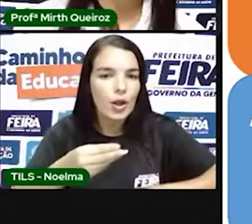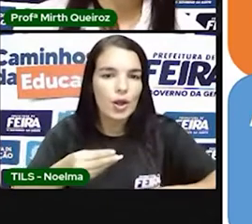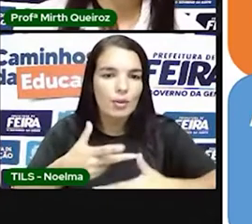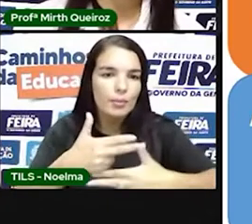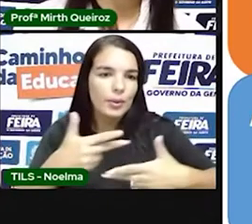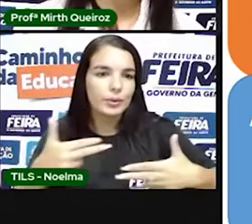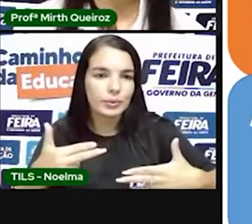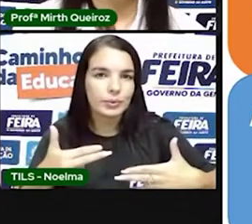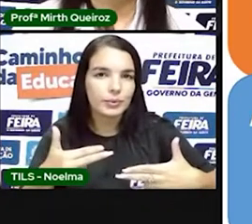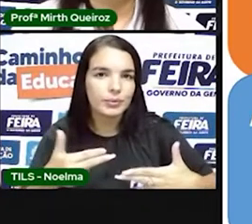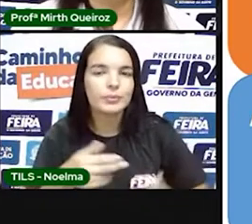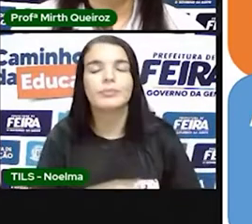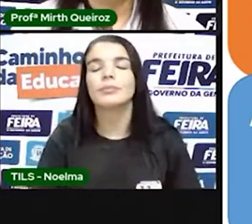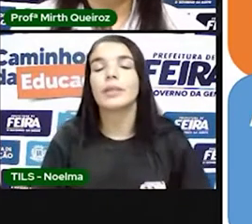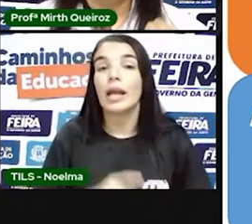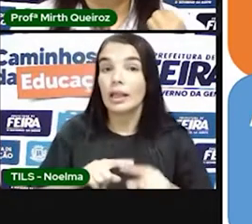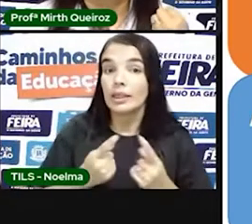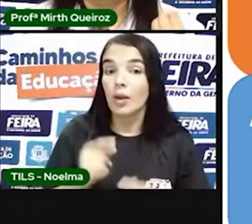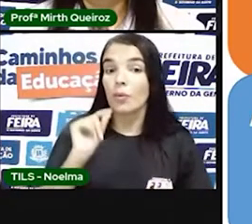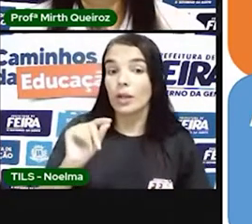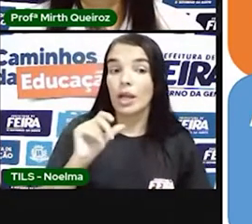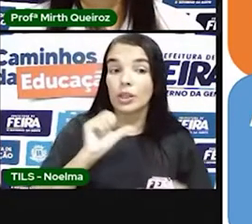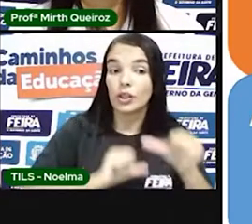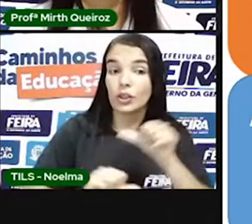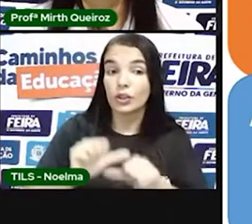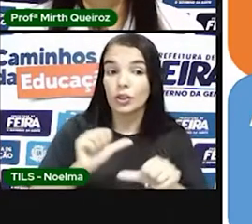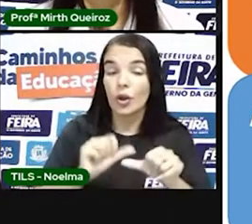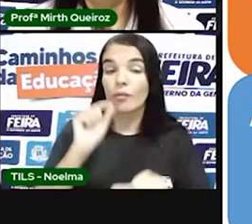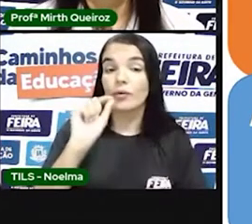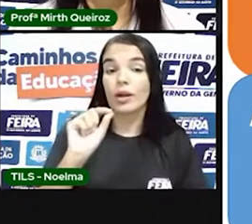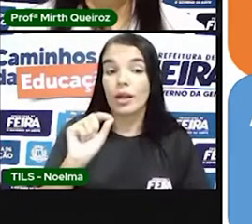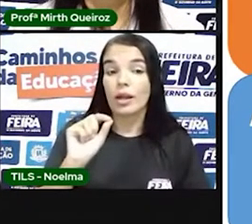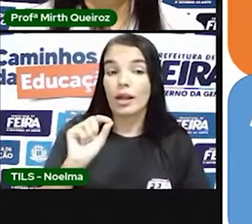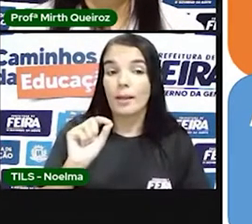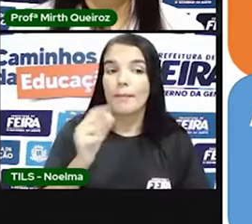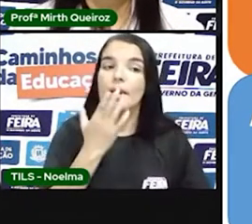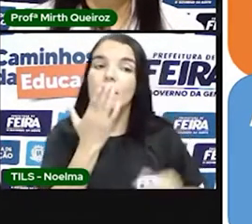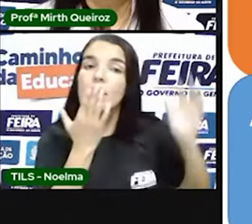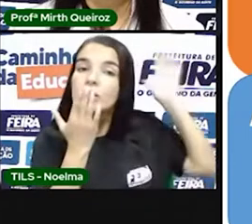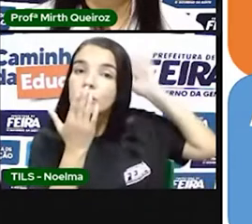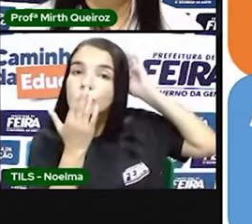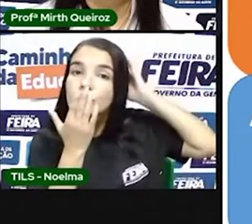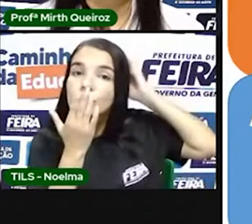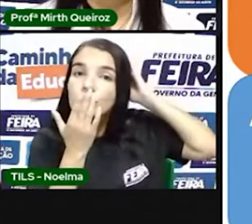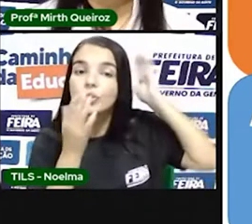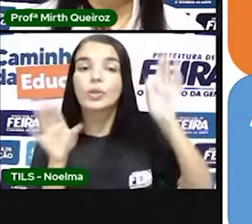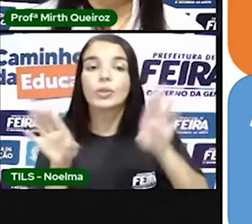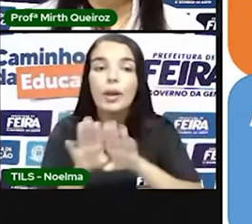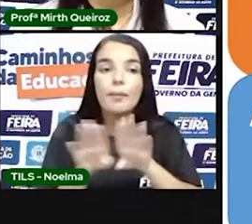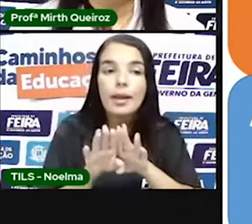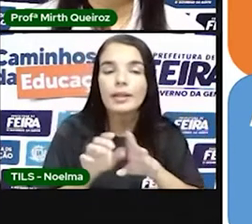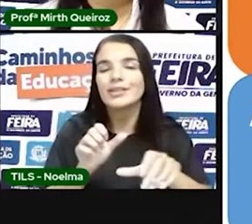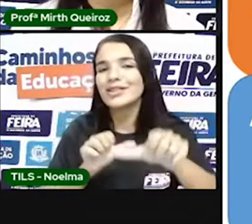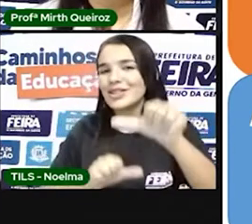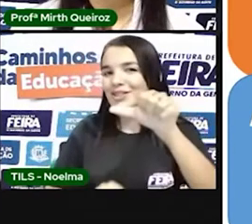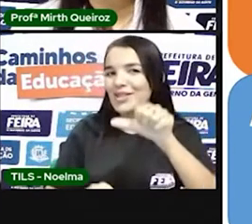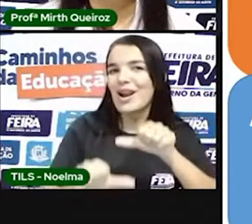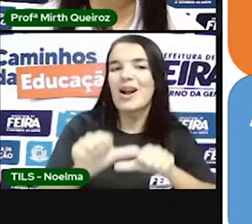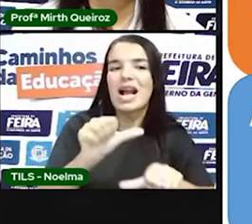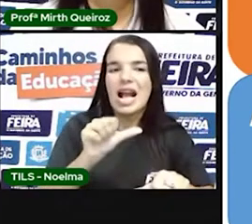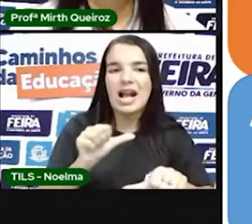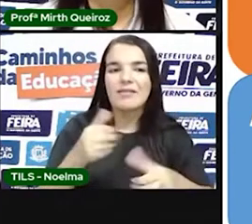produto, né? Então, eles trocavam produtos com os próprios índios e ali começava